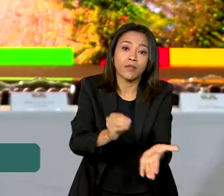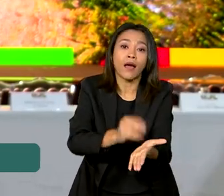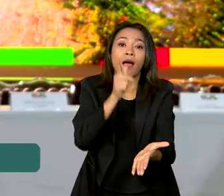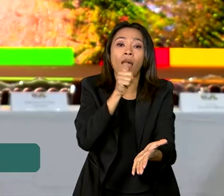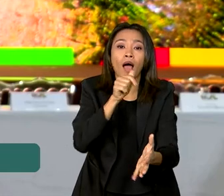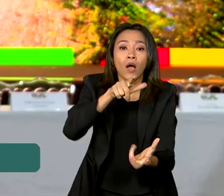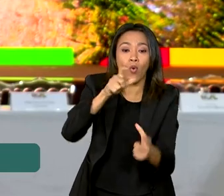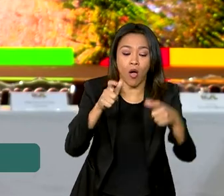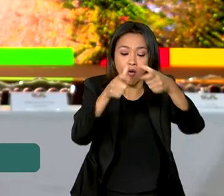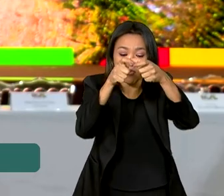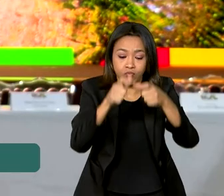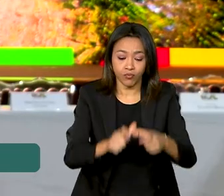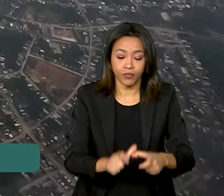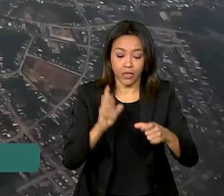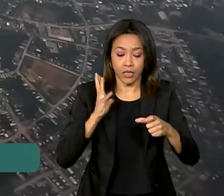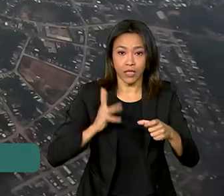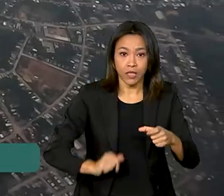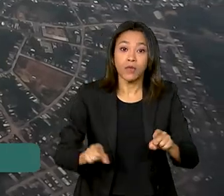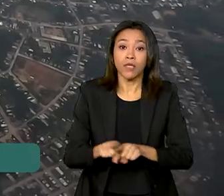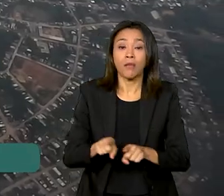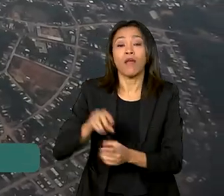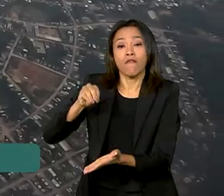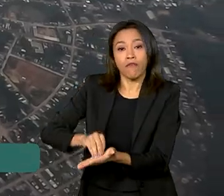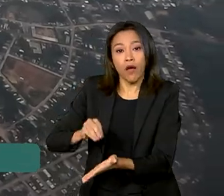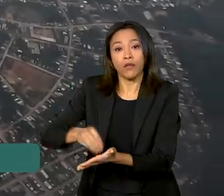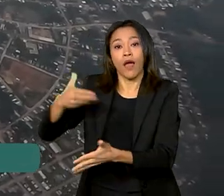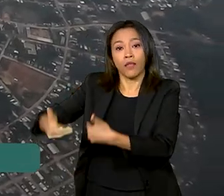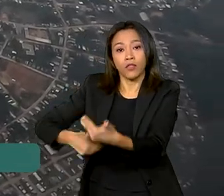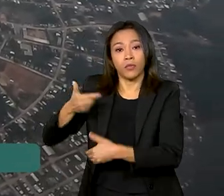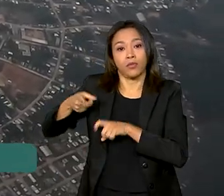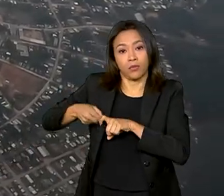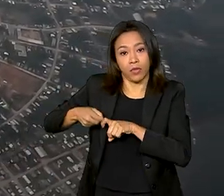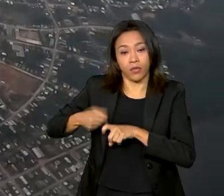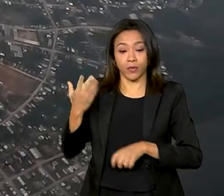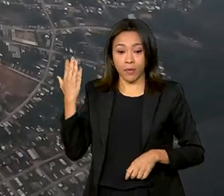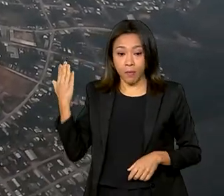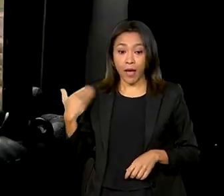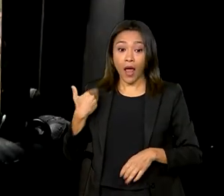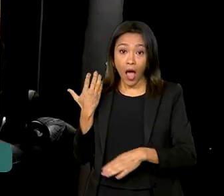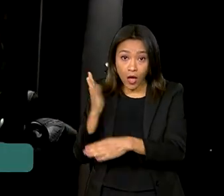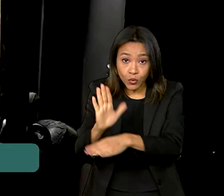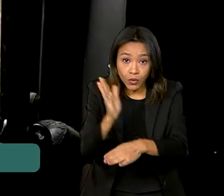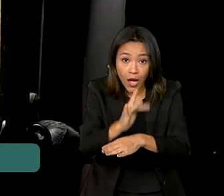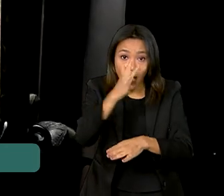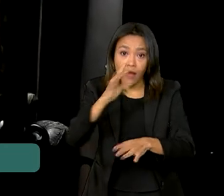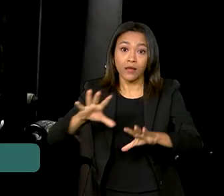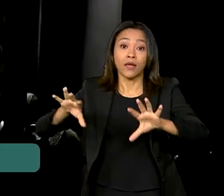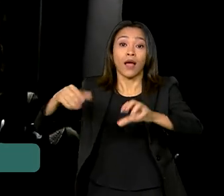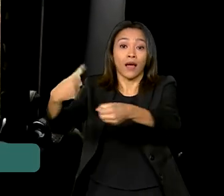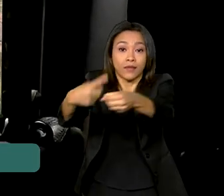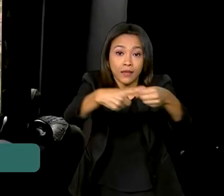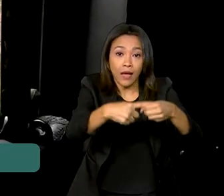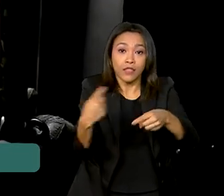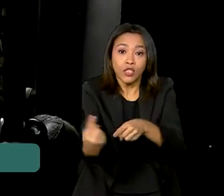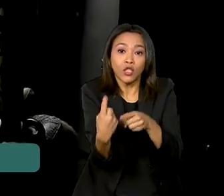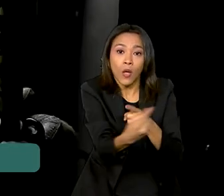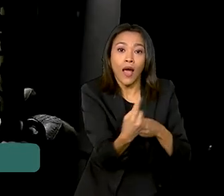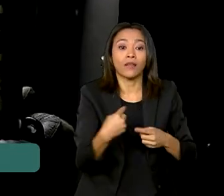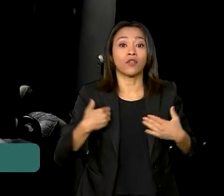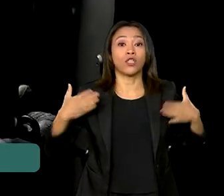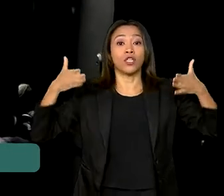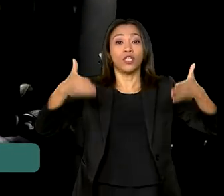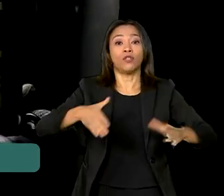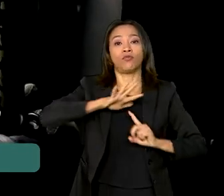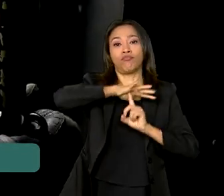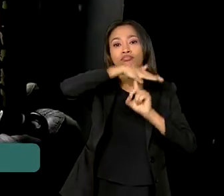potável e atendimento médico. Para atender as comunidades isoladas, Forças Armadas e ICMBio estão chegando de aeronave